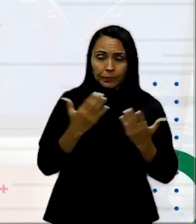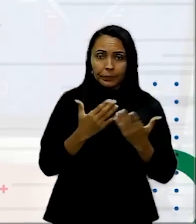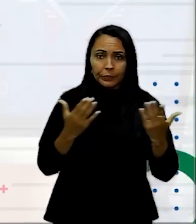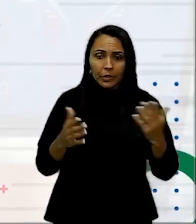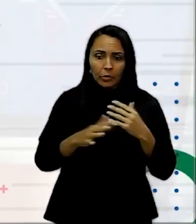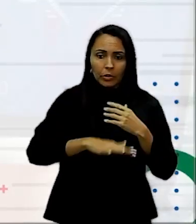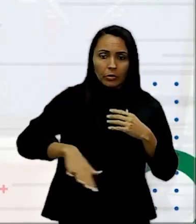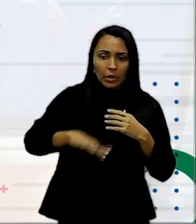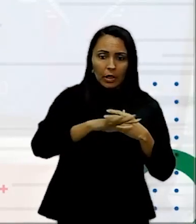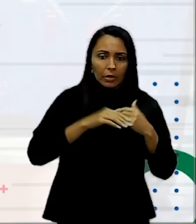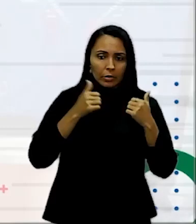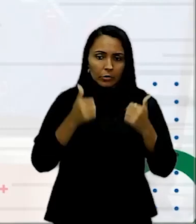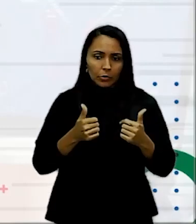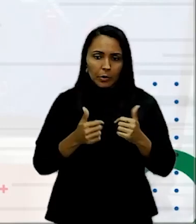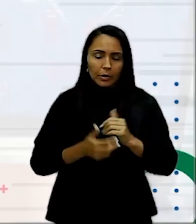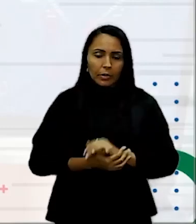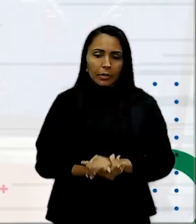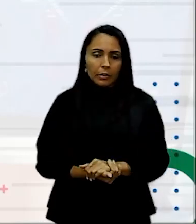da área Tudo bem?